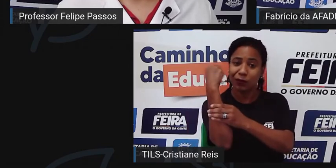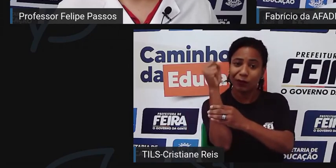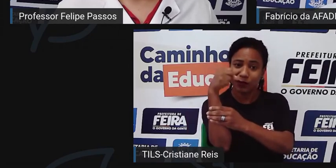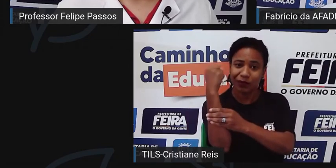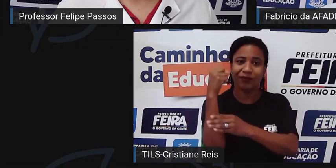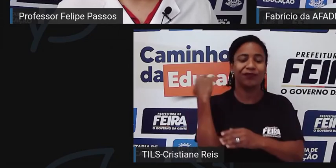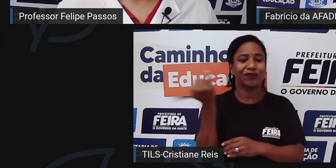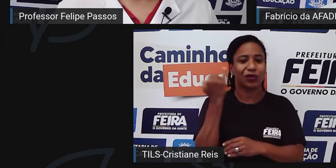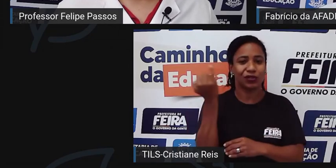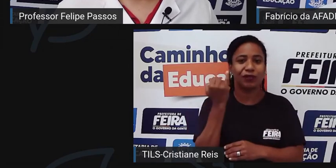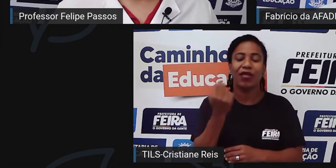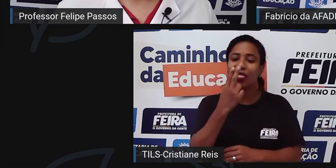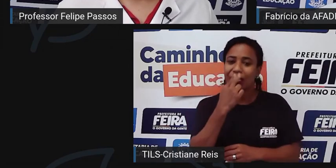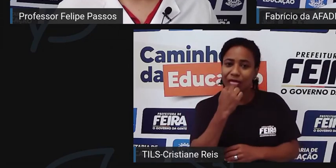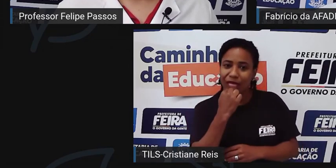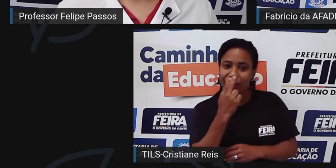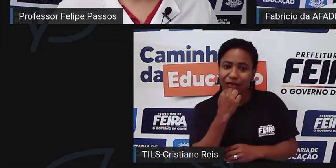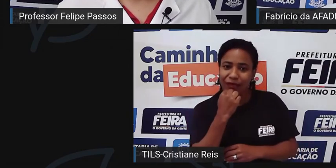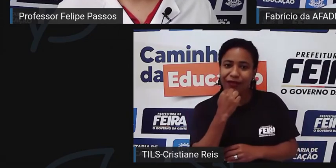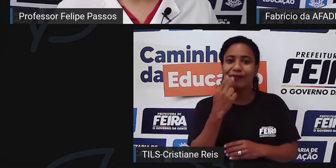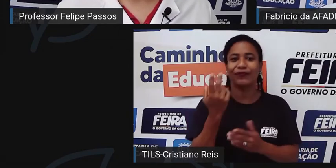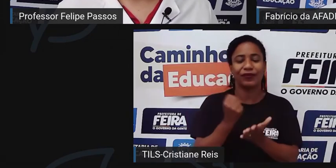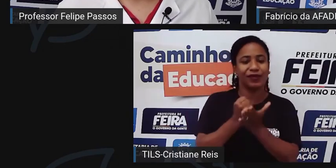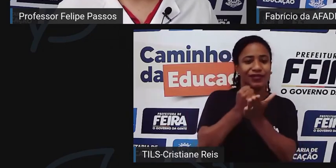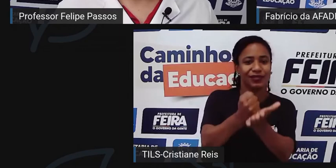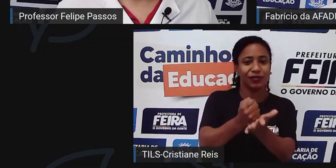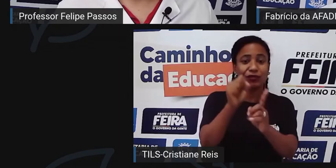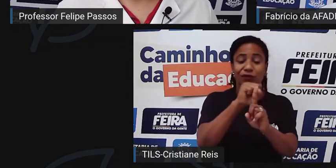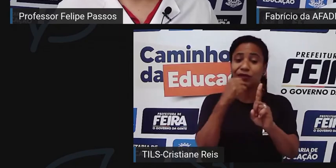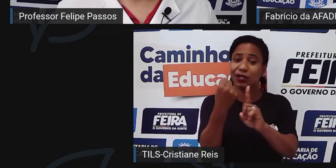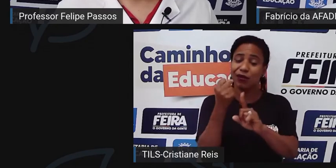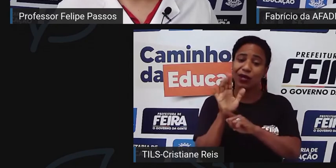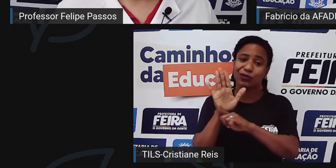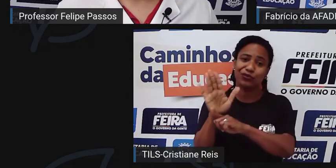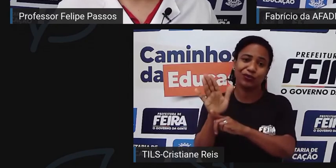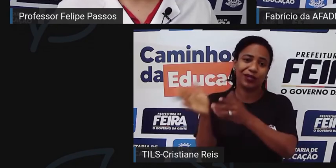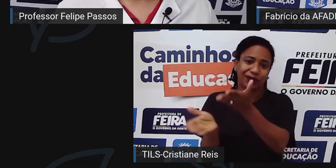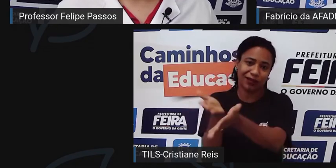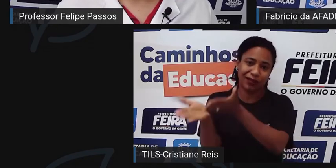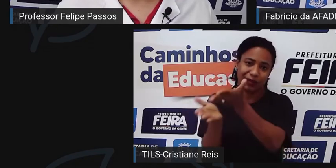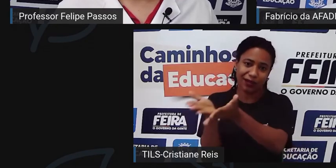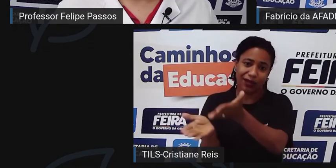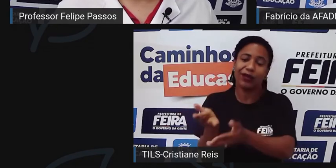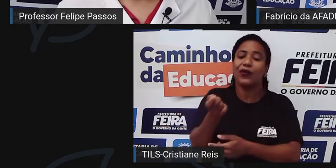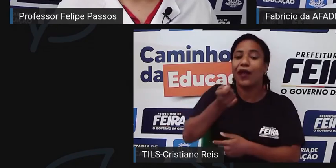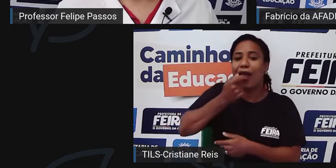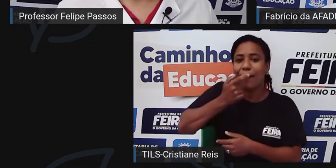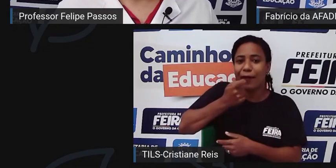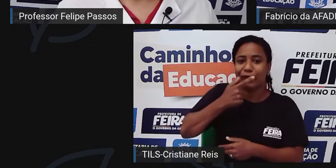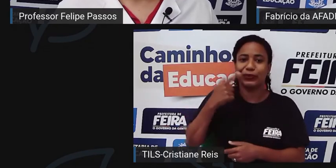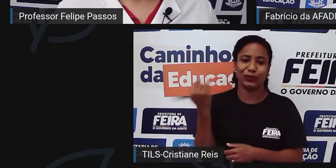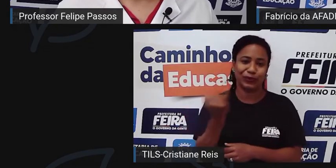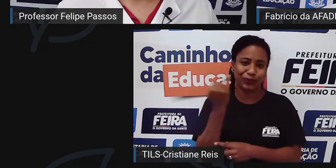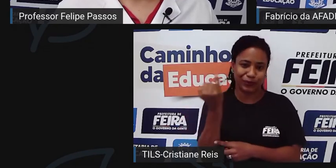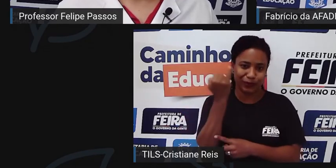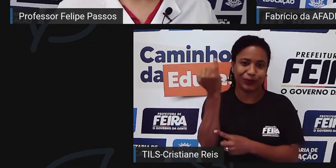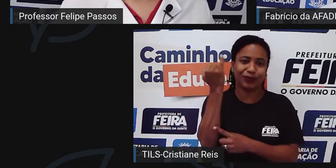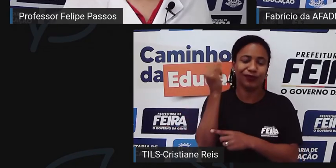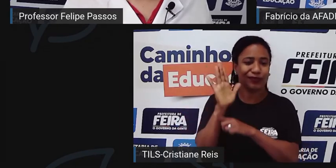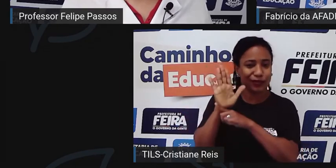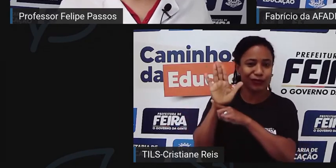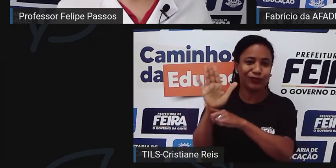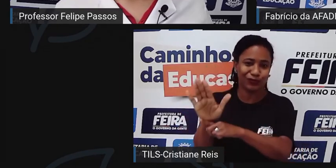nutricionista, para assistente social, porque é um conjunto que é muito importante. Então, faça esse papel,